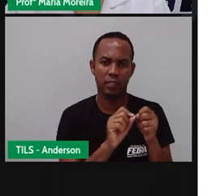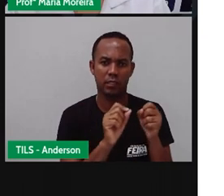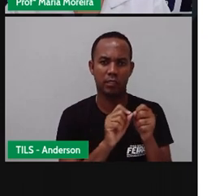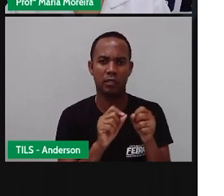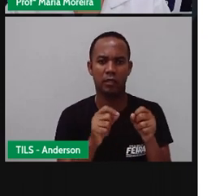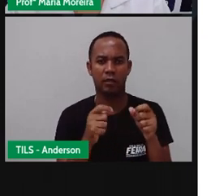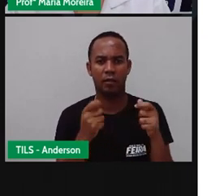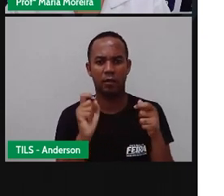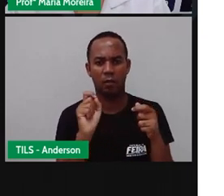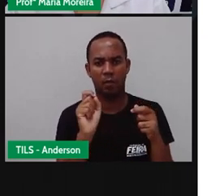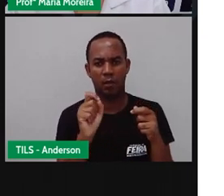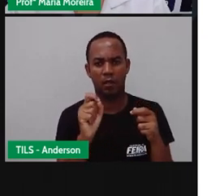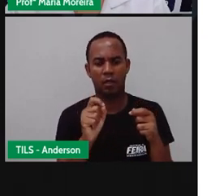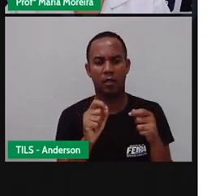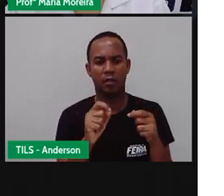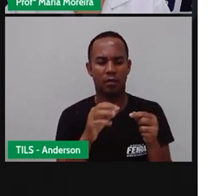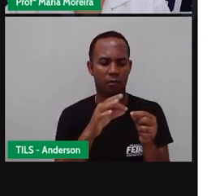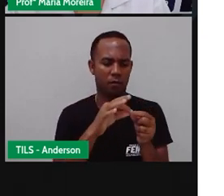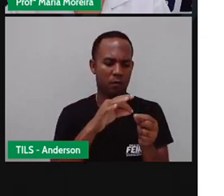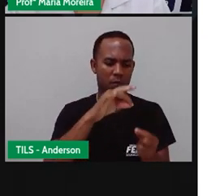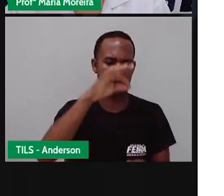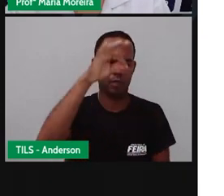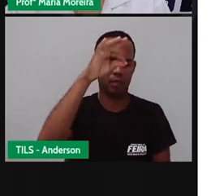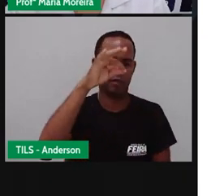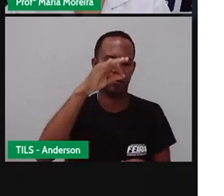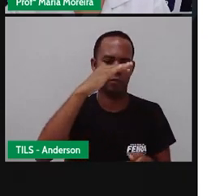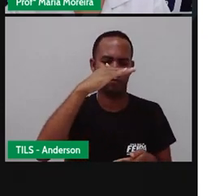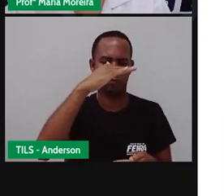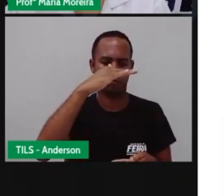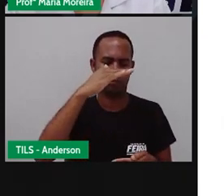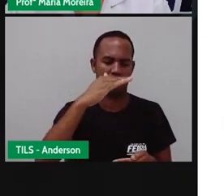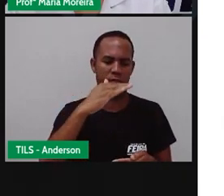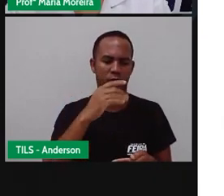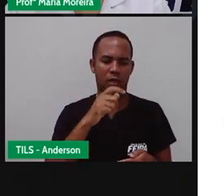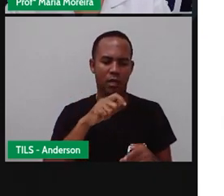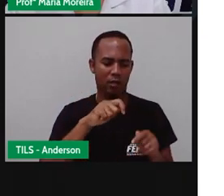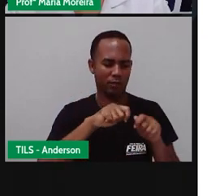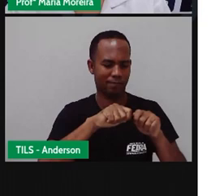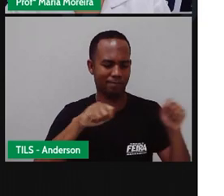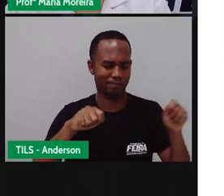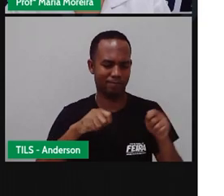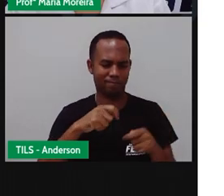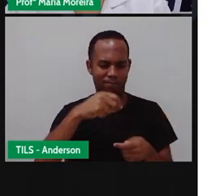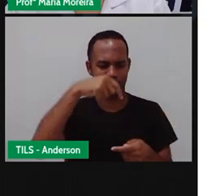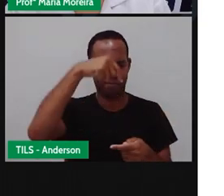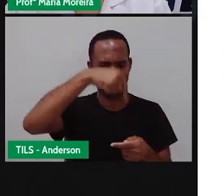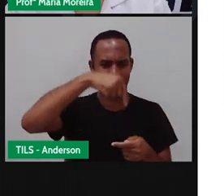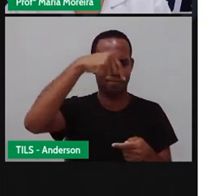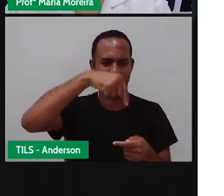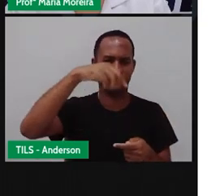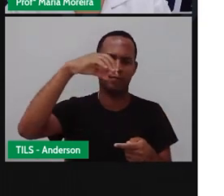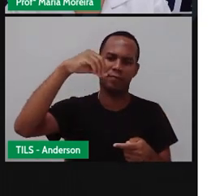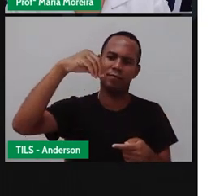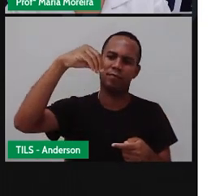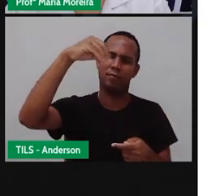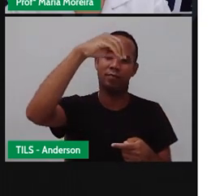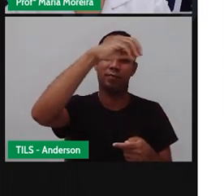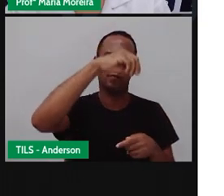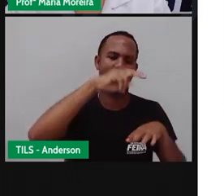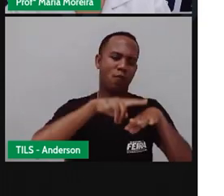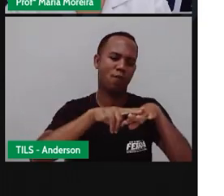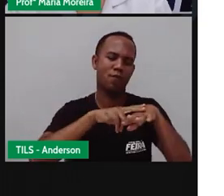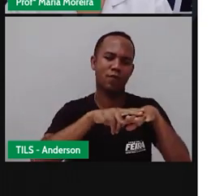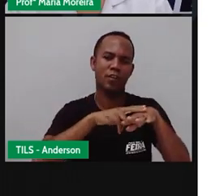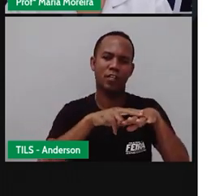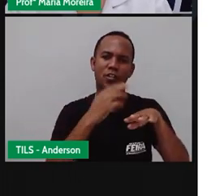só colocar Palitos de churrasco Ou de picolé Para o caule E fazer o que? Papel crepom verde Para as